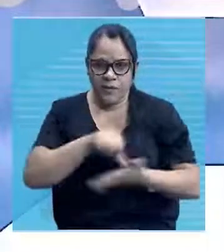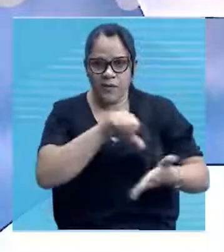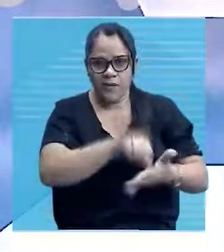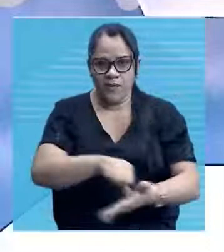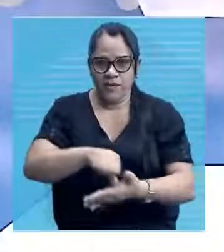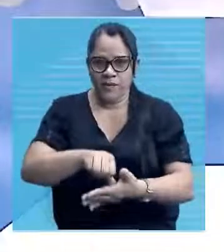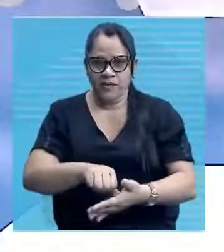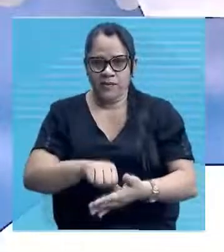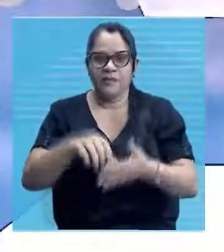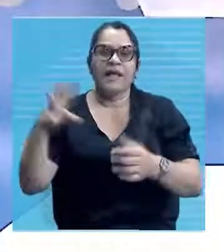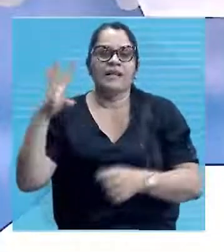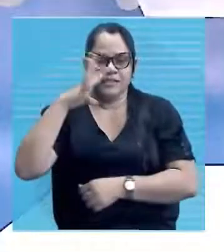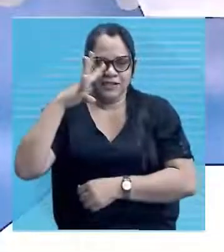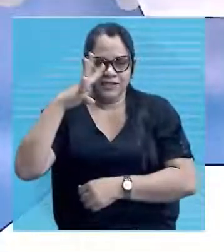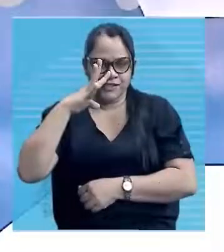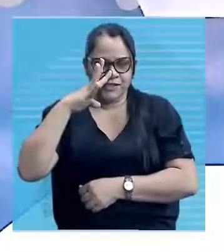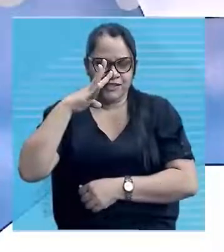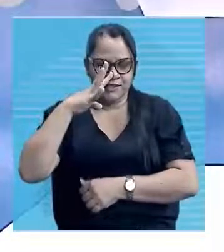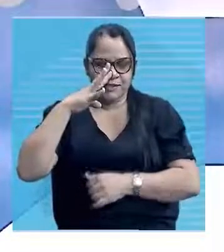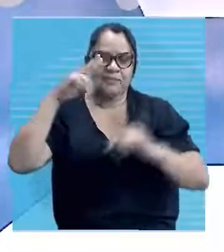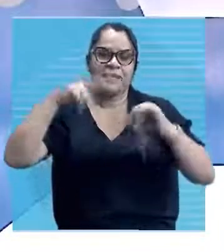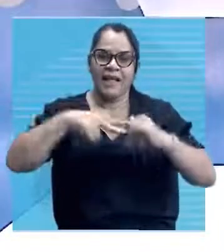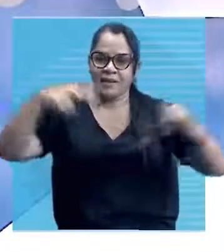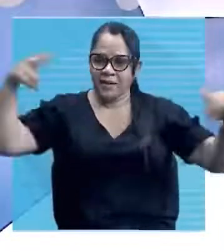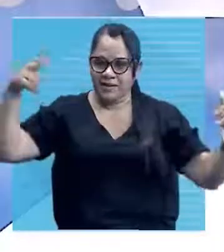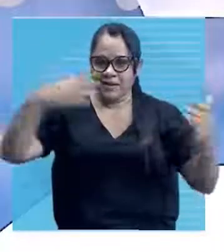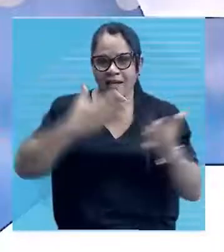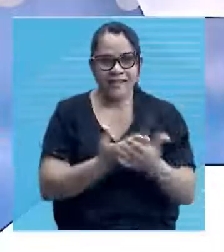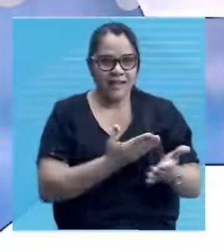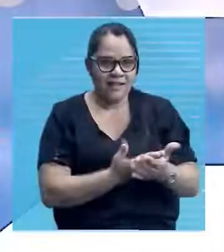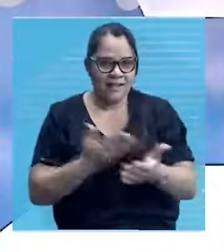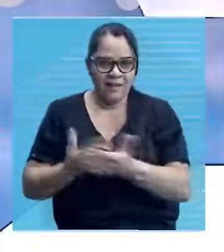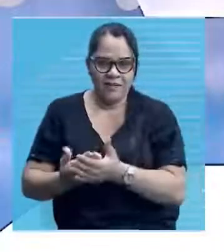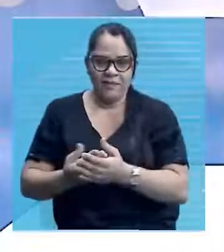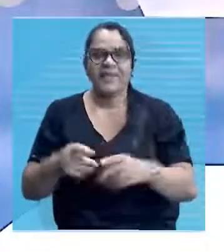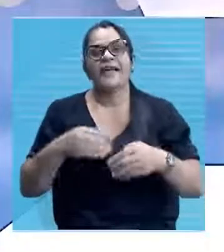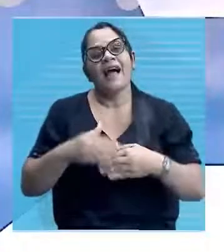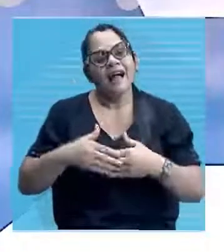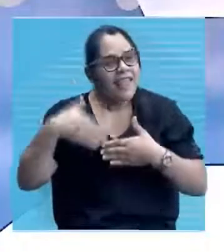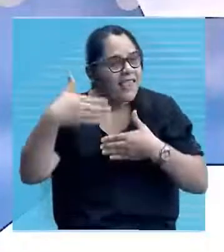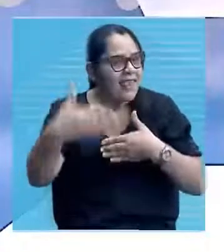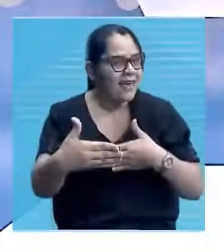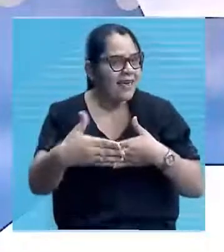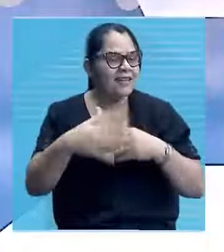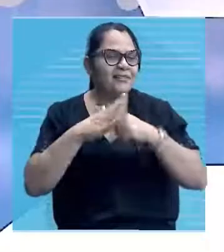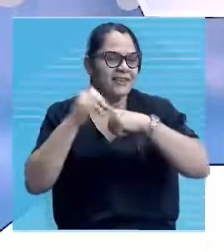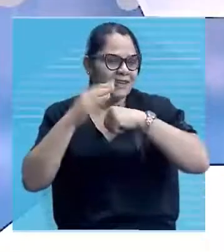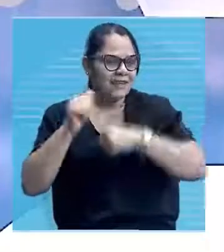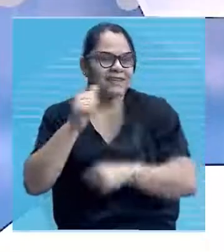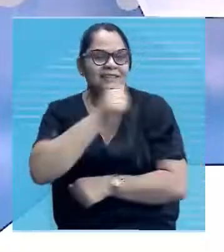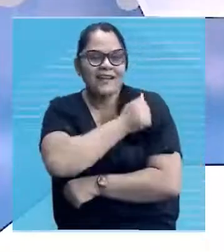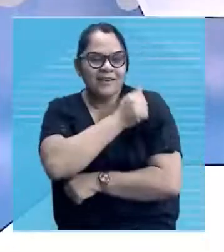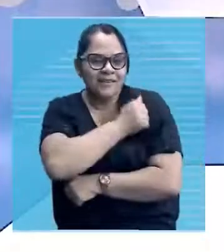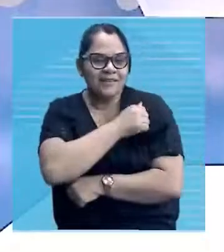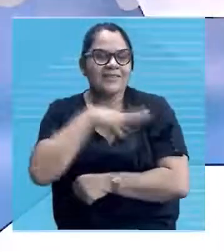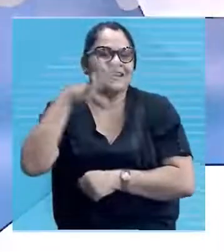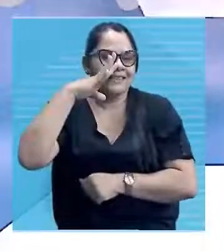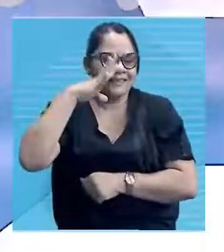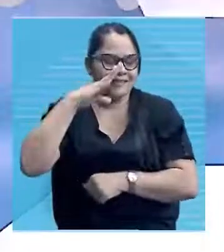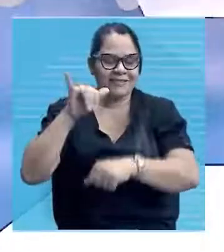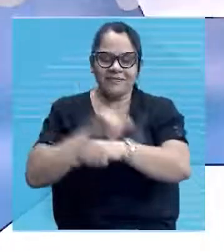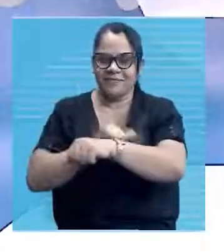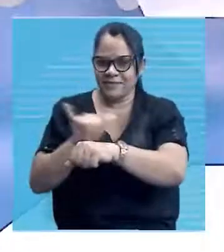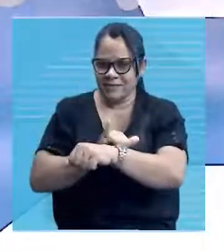conectados, né? Assistindo aqui a nossa aula. dos nossos queridos alunos que estão nos assistindo aí via YouTube.